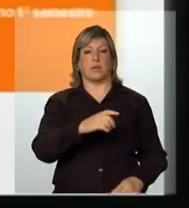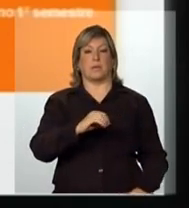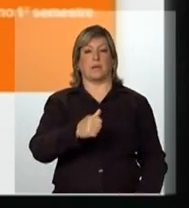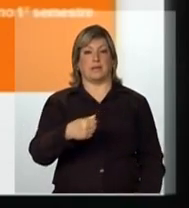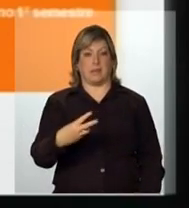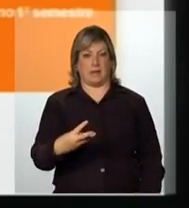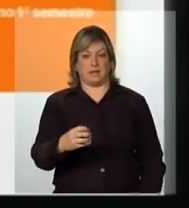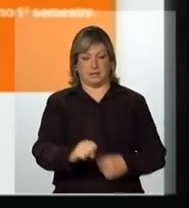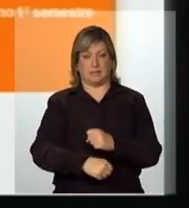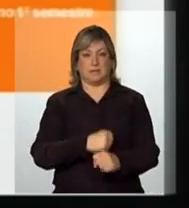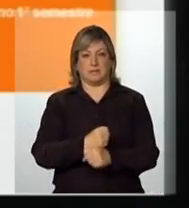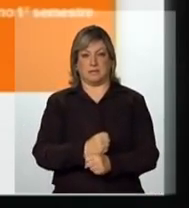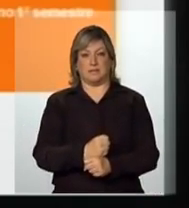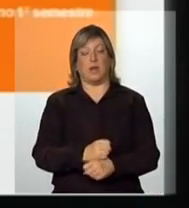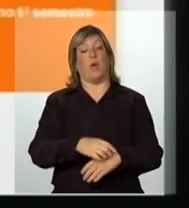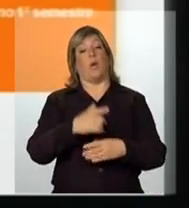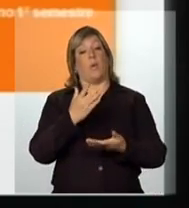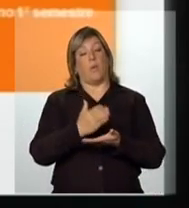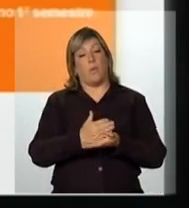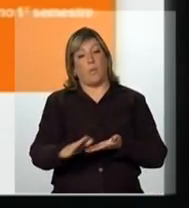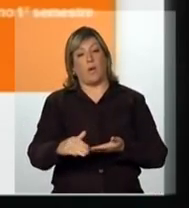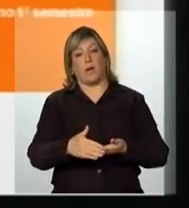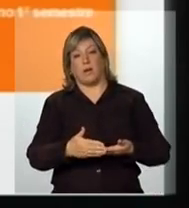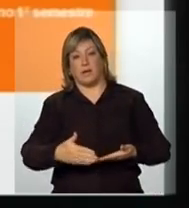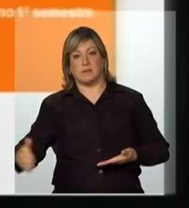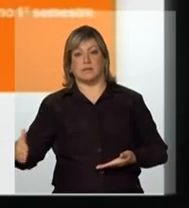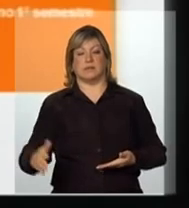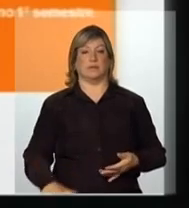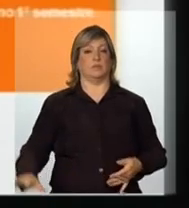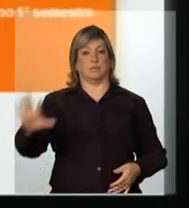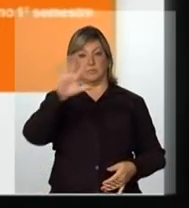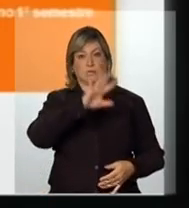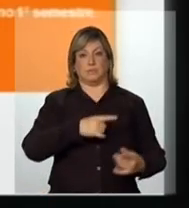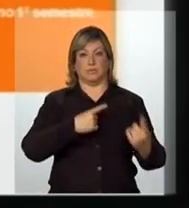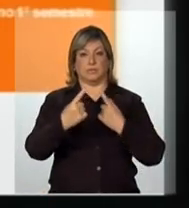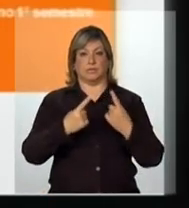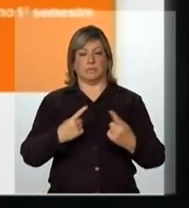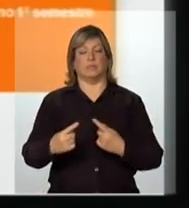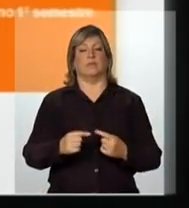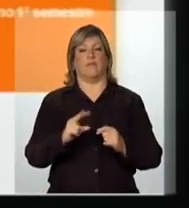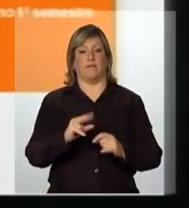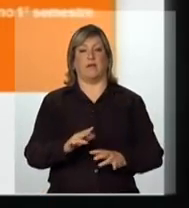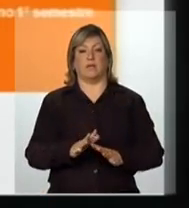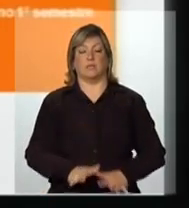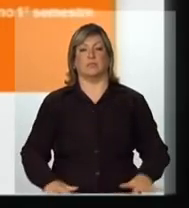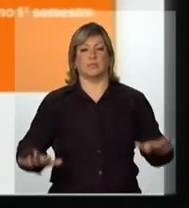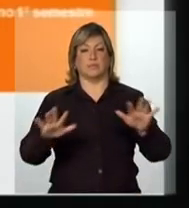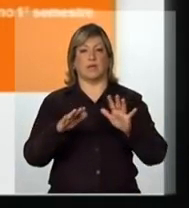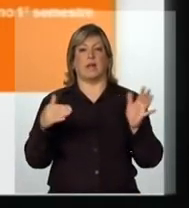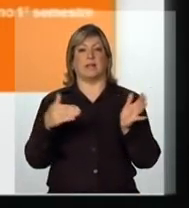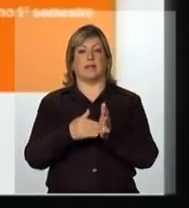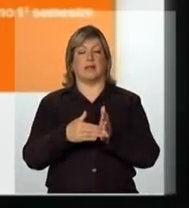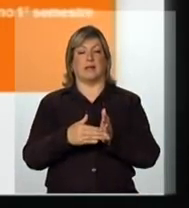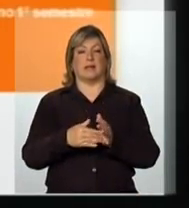e o restante da malha deverá estar coberta até,